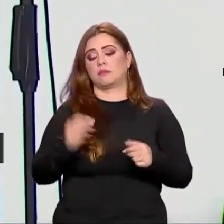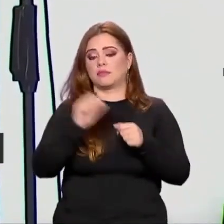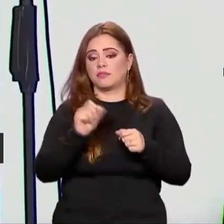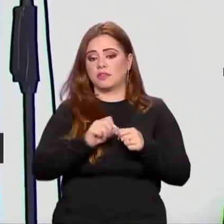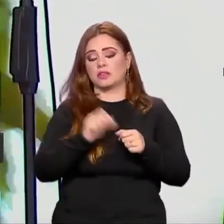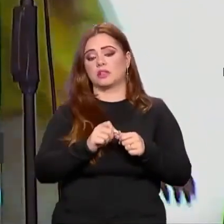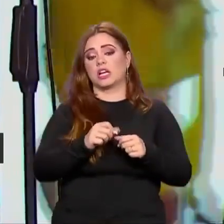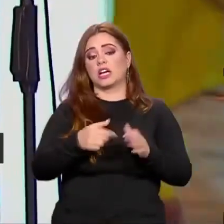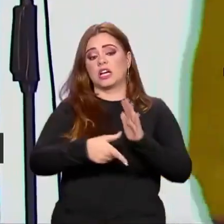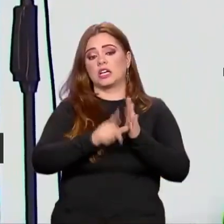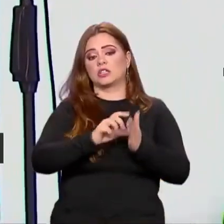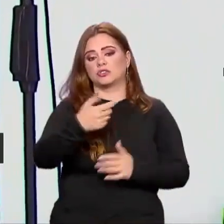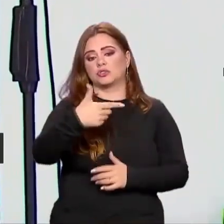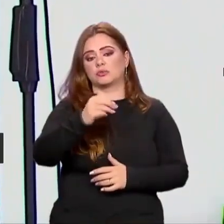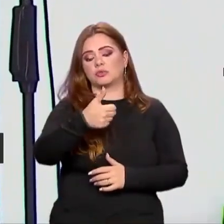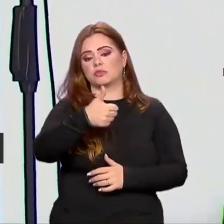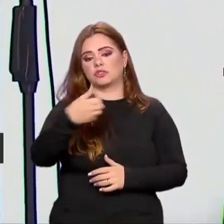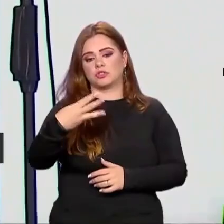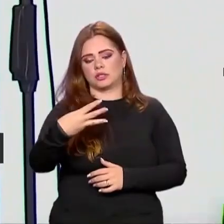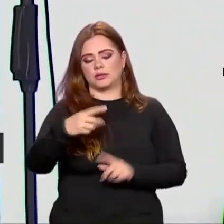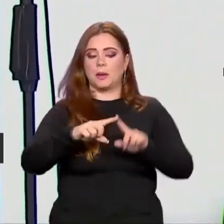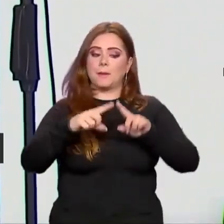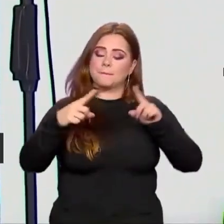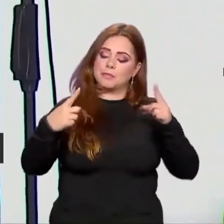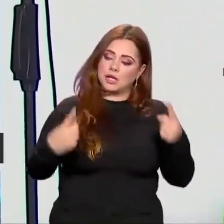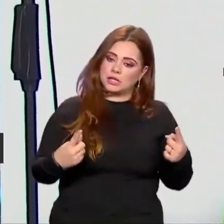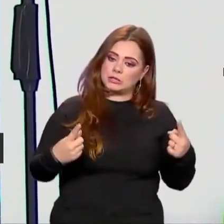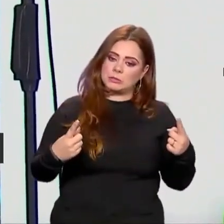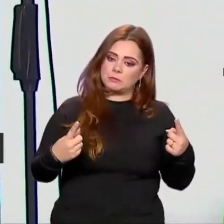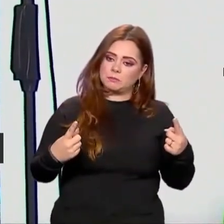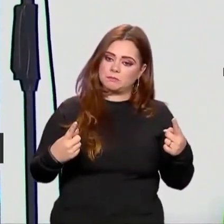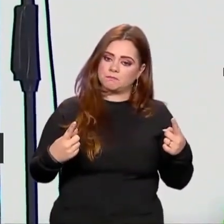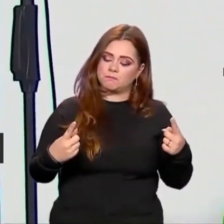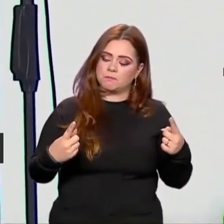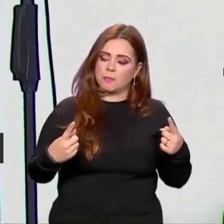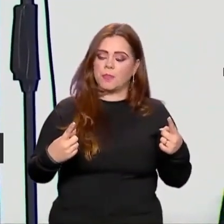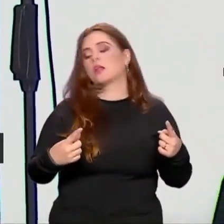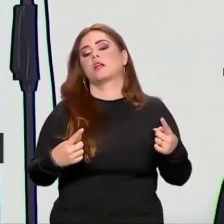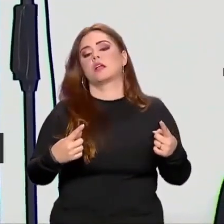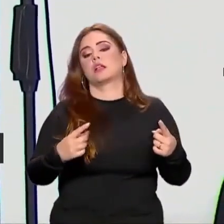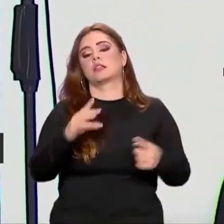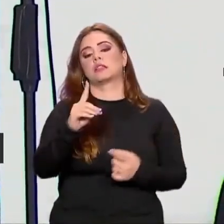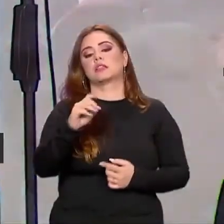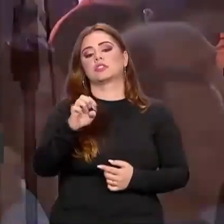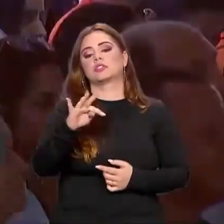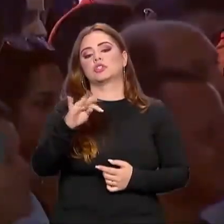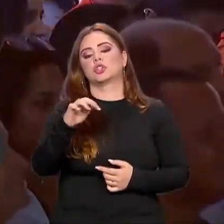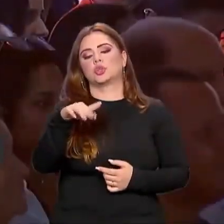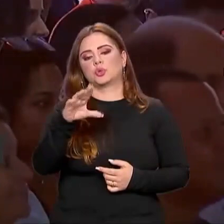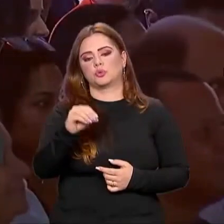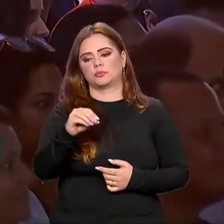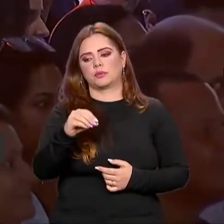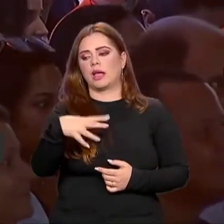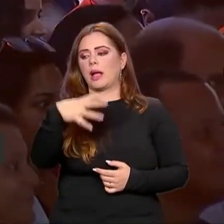2023. Mas quis o destino que o povo baiano me elegesse outra vez para me